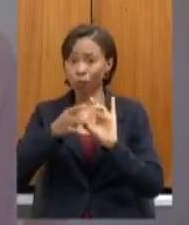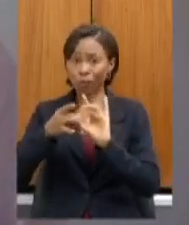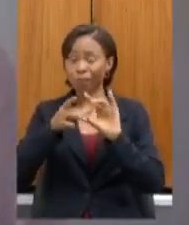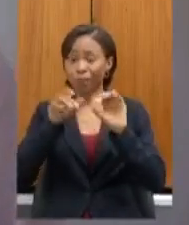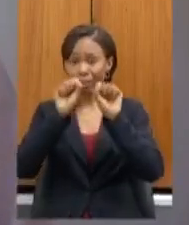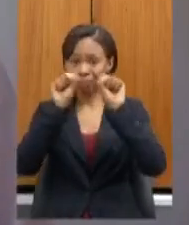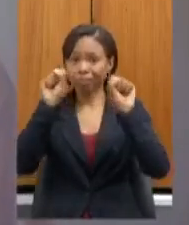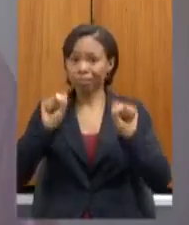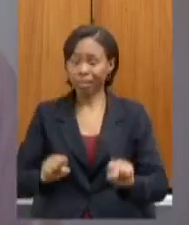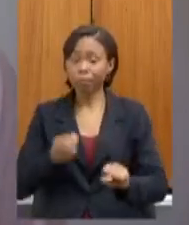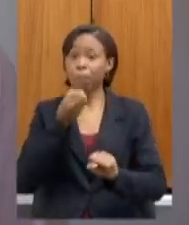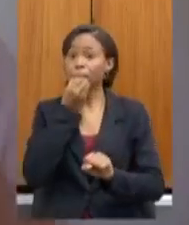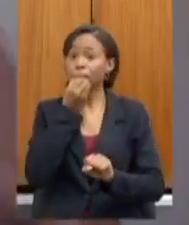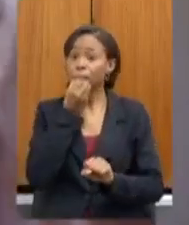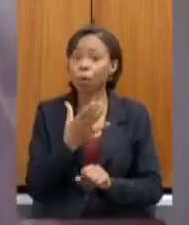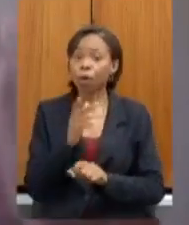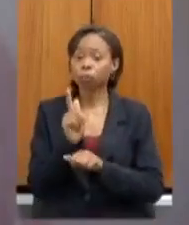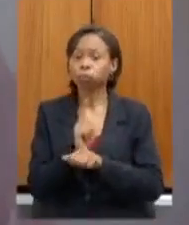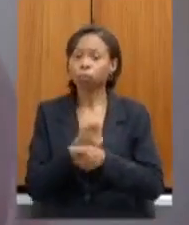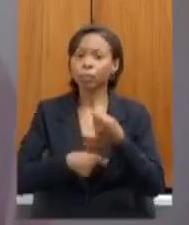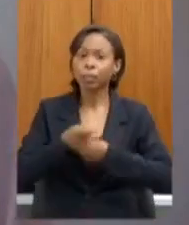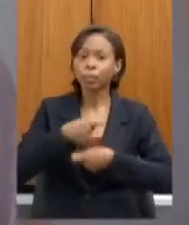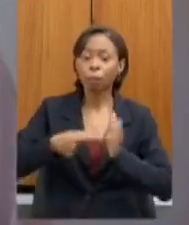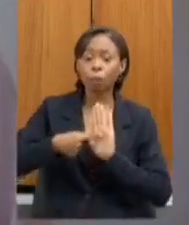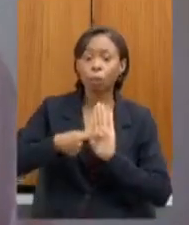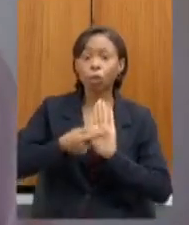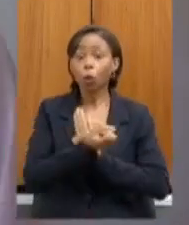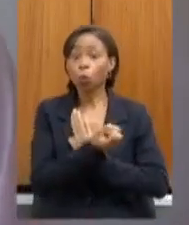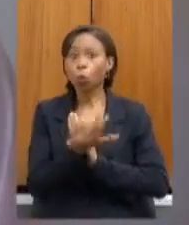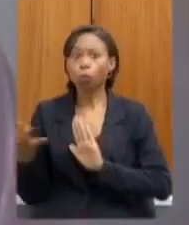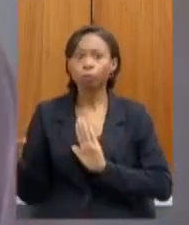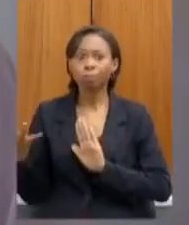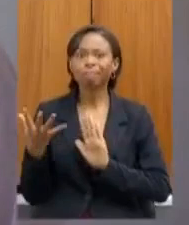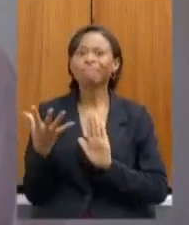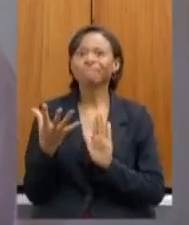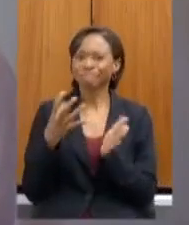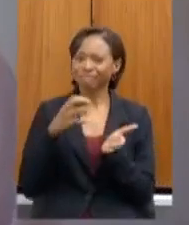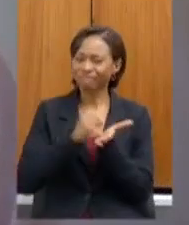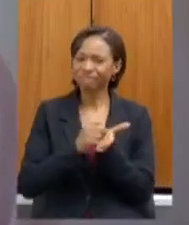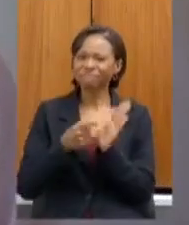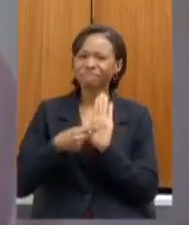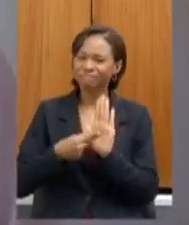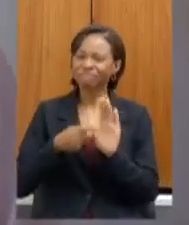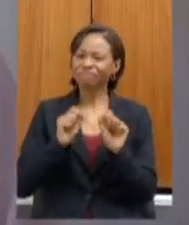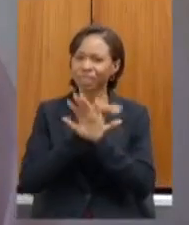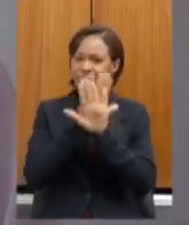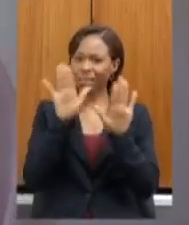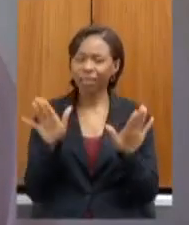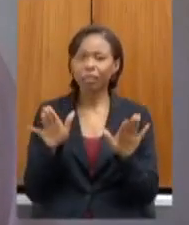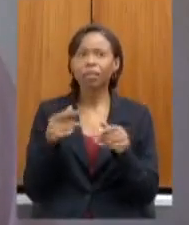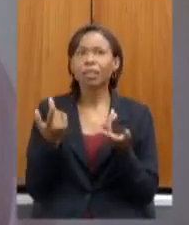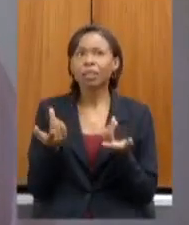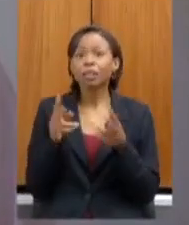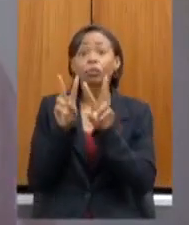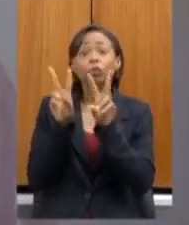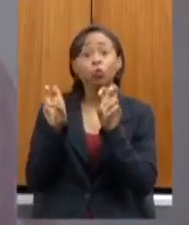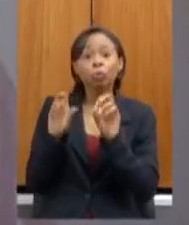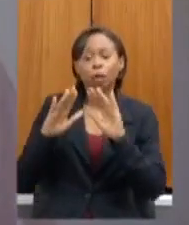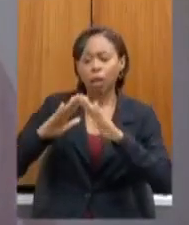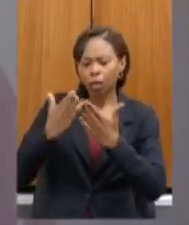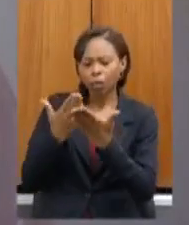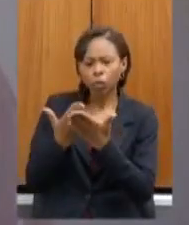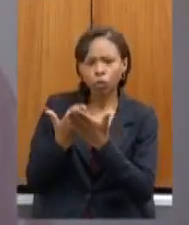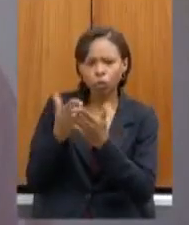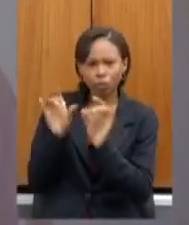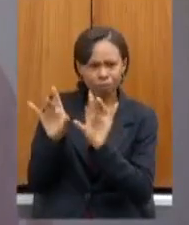gestão em relação a esse número super expressivo de vagas dando toda a transparência em relação às escolas especiais